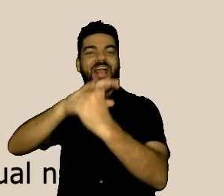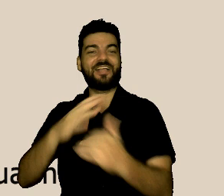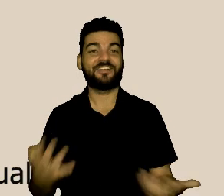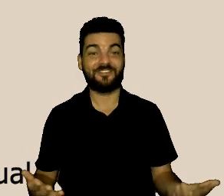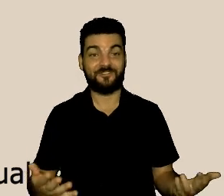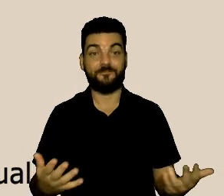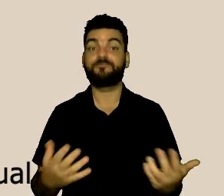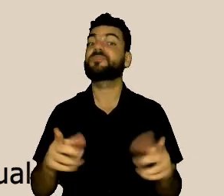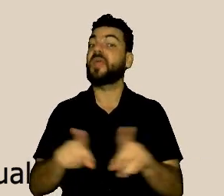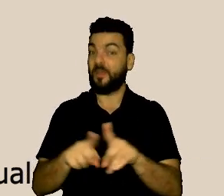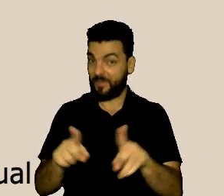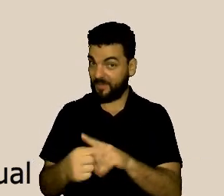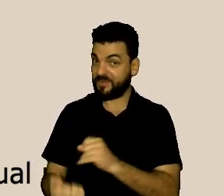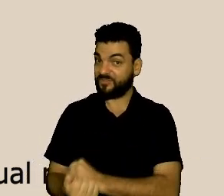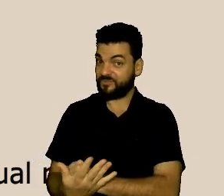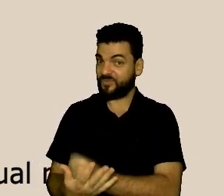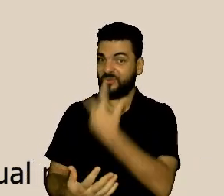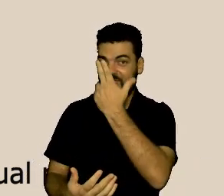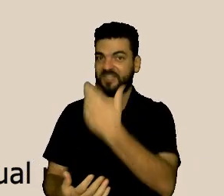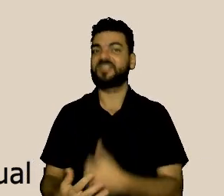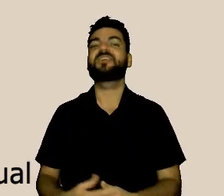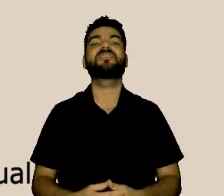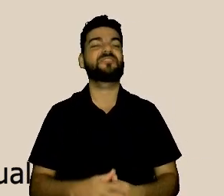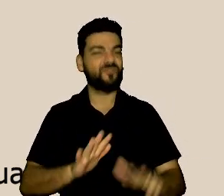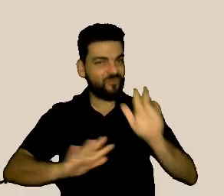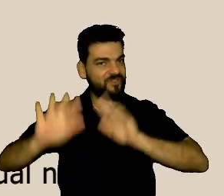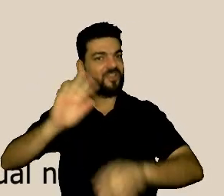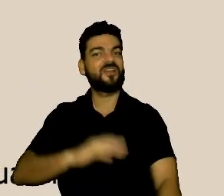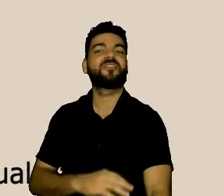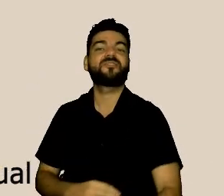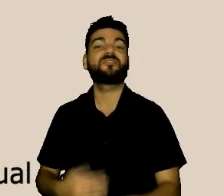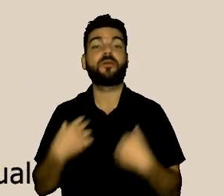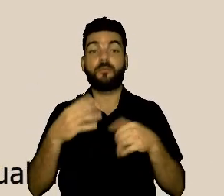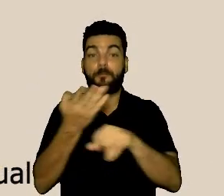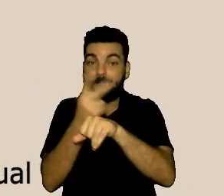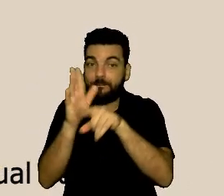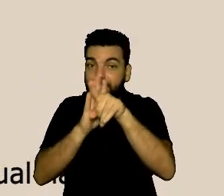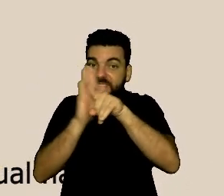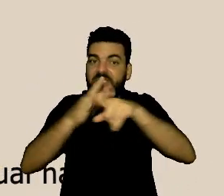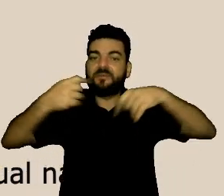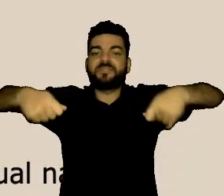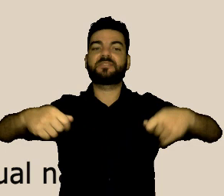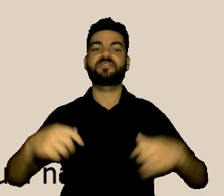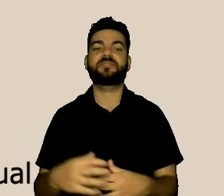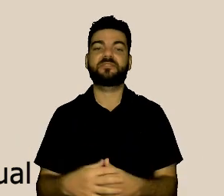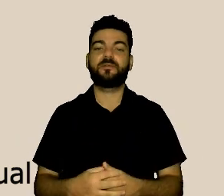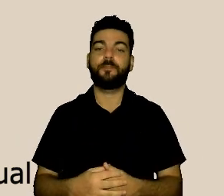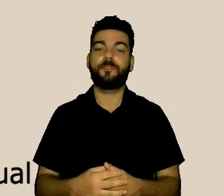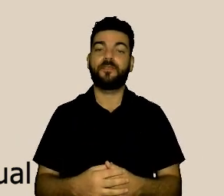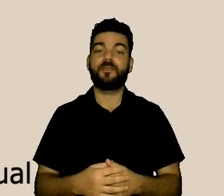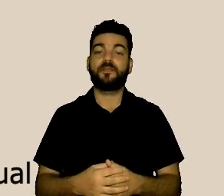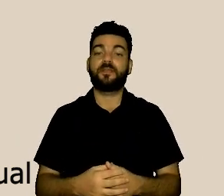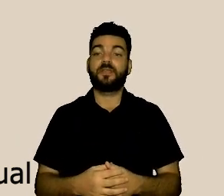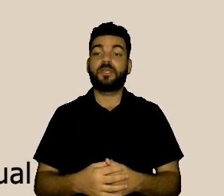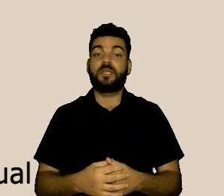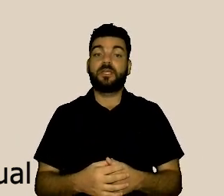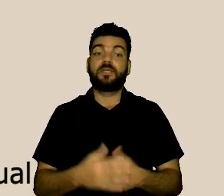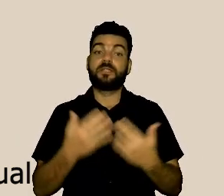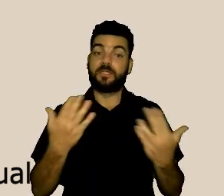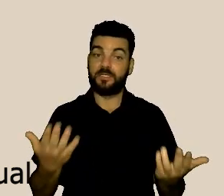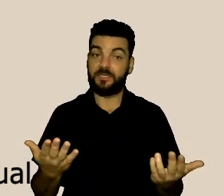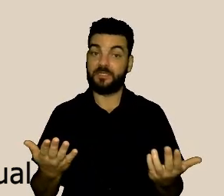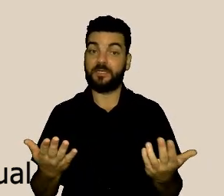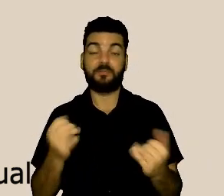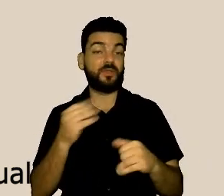pessoa por alguma razão ela tem acesso a um determinado processo ou algum eixo nessa